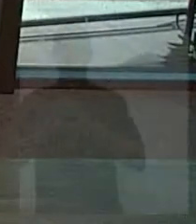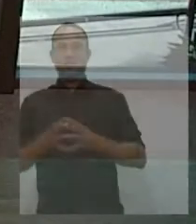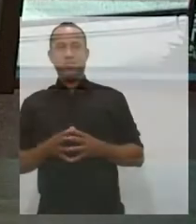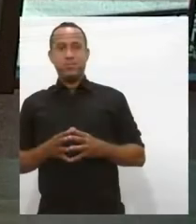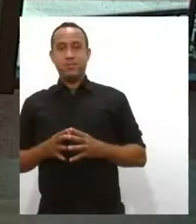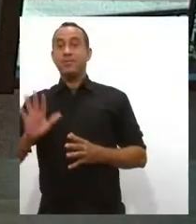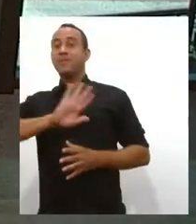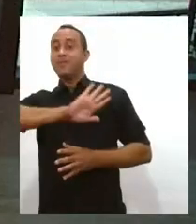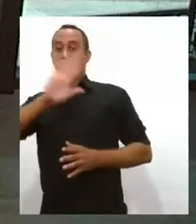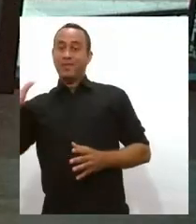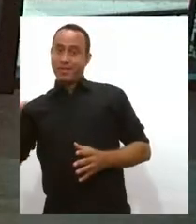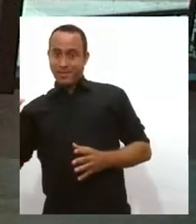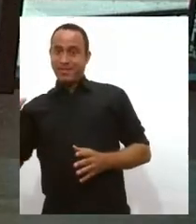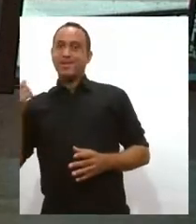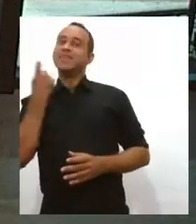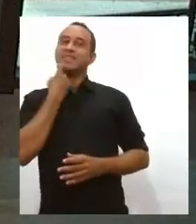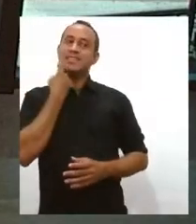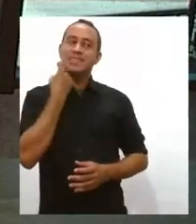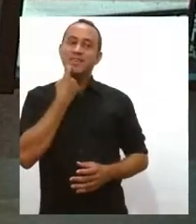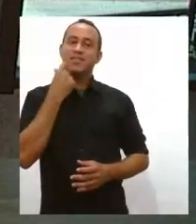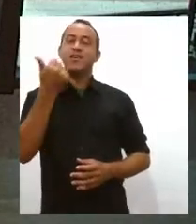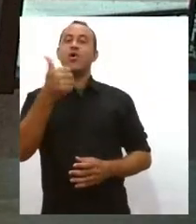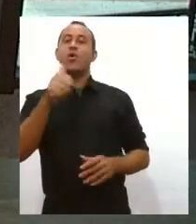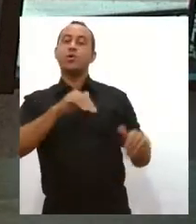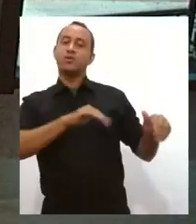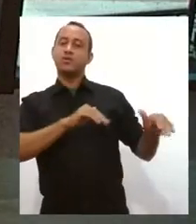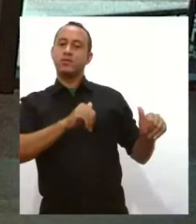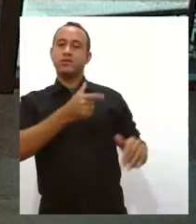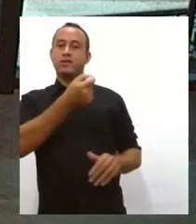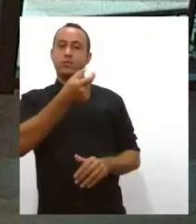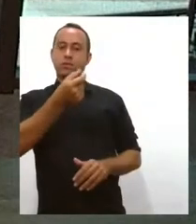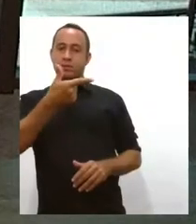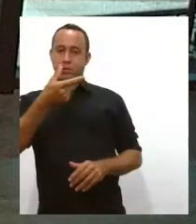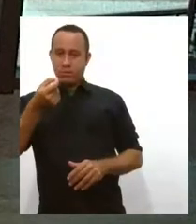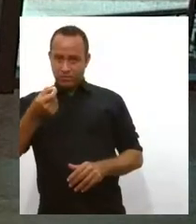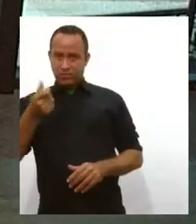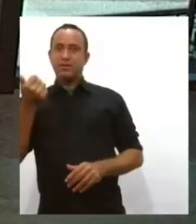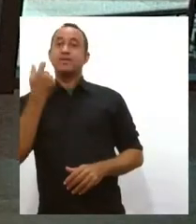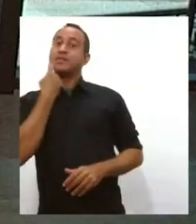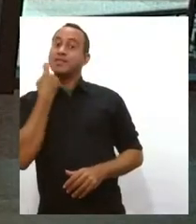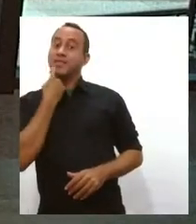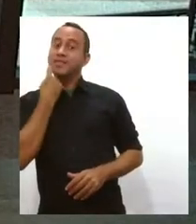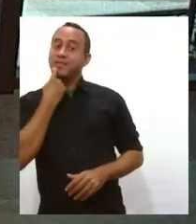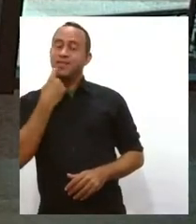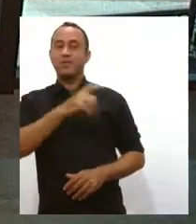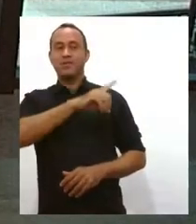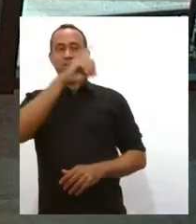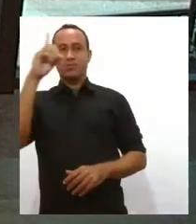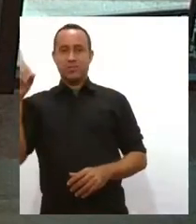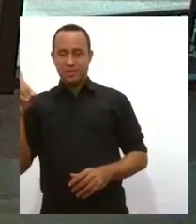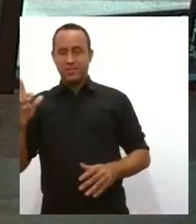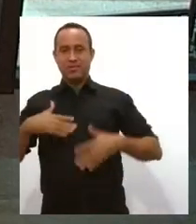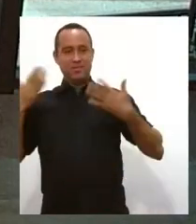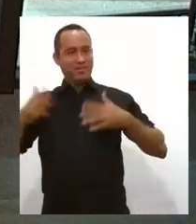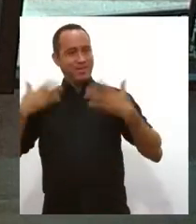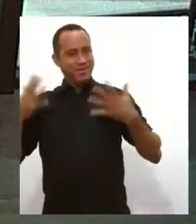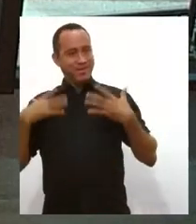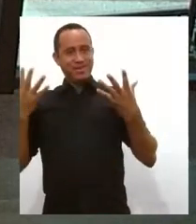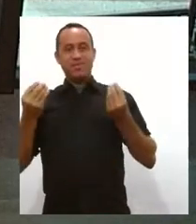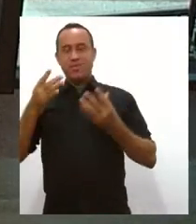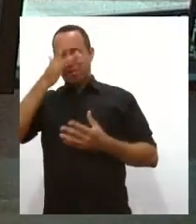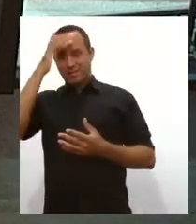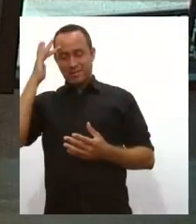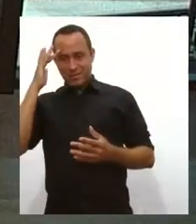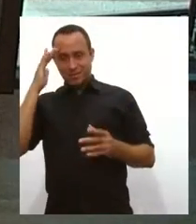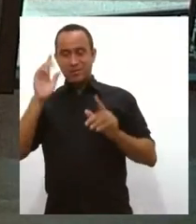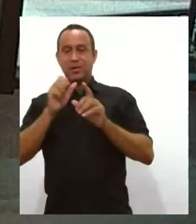Olá, sexta-feira, 11 de setembro de 2020. Sexta-feira, um dia que dá muita alegria para muita gente. E